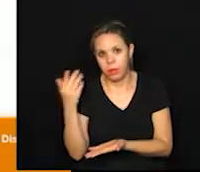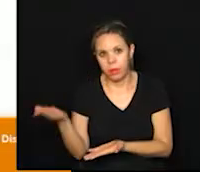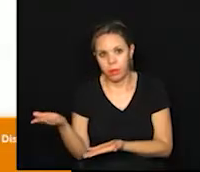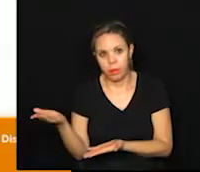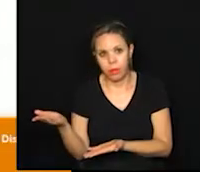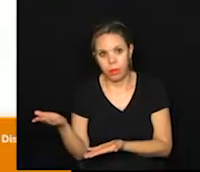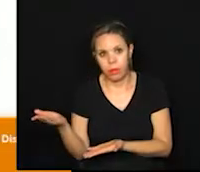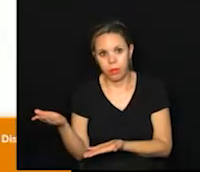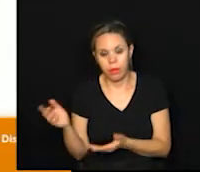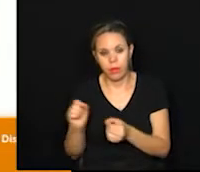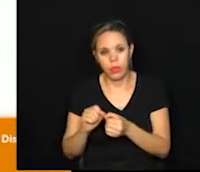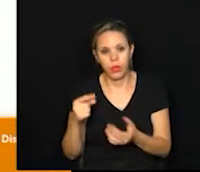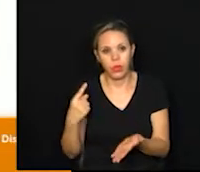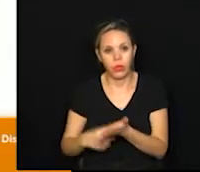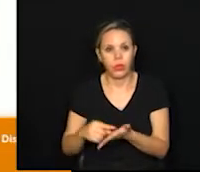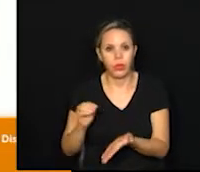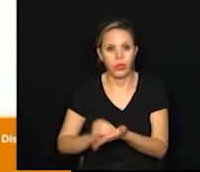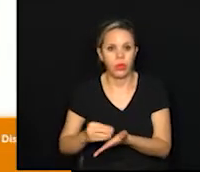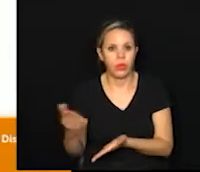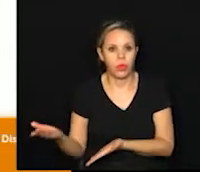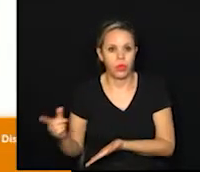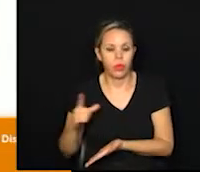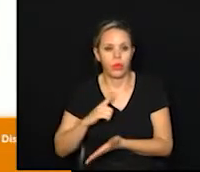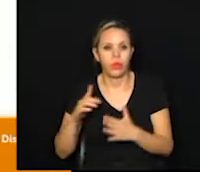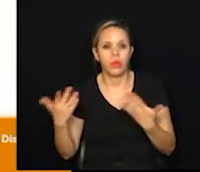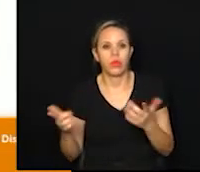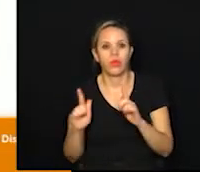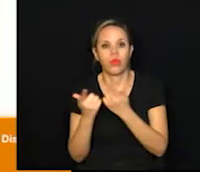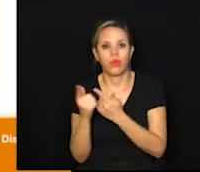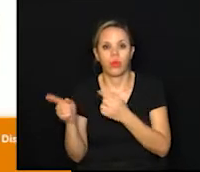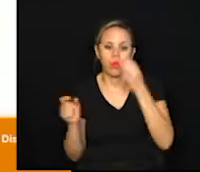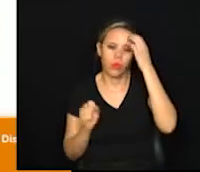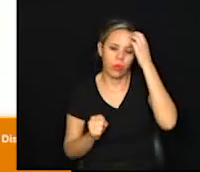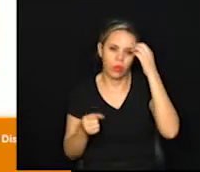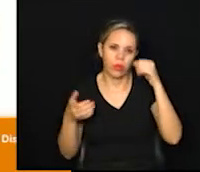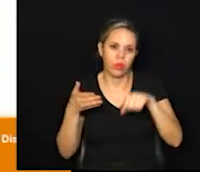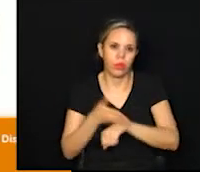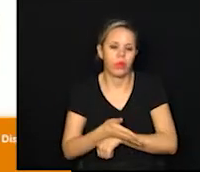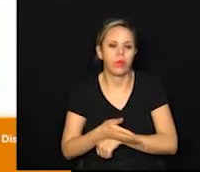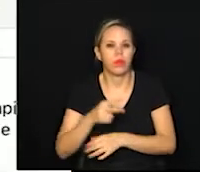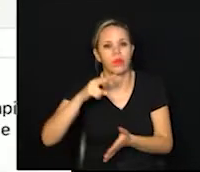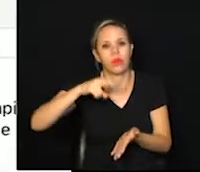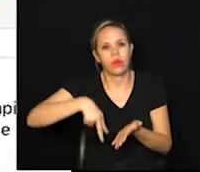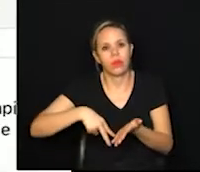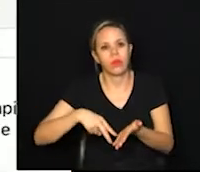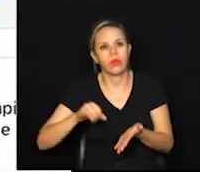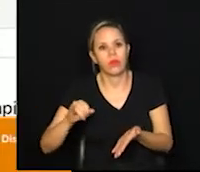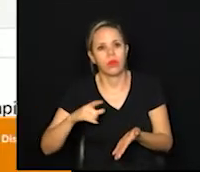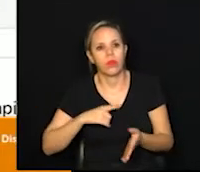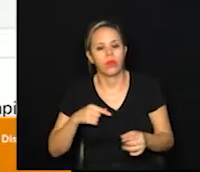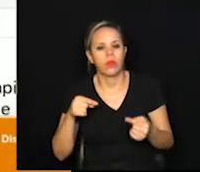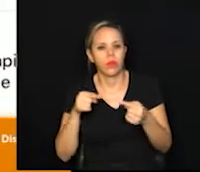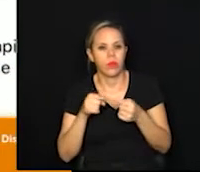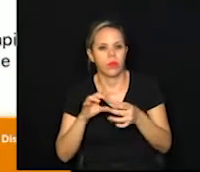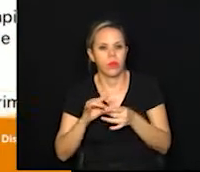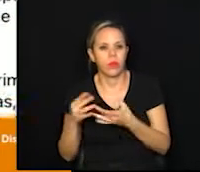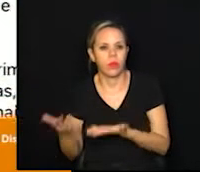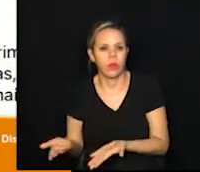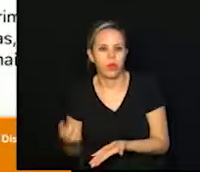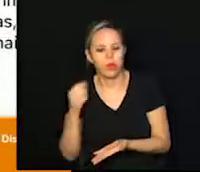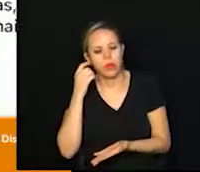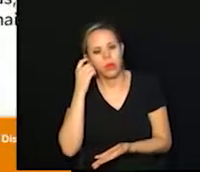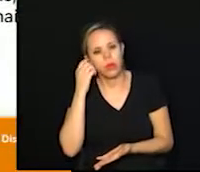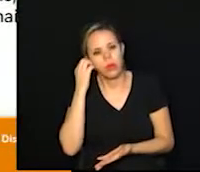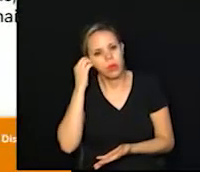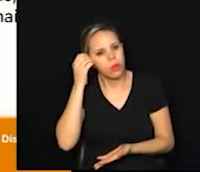entra em fazer o agendamento, tem lá qual o grupo que você participa. Então você vai ler se você se enquadra em uma